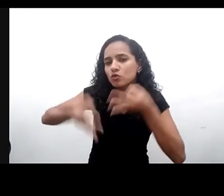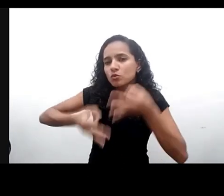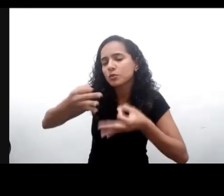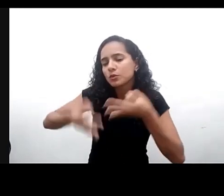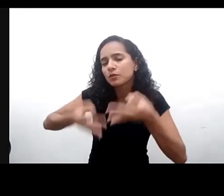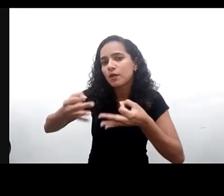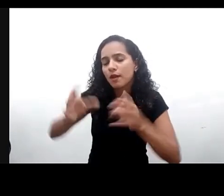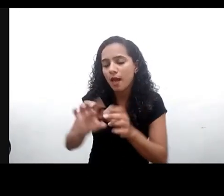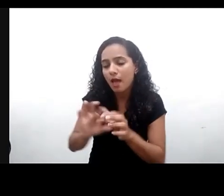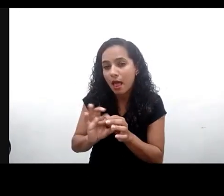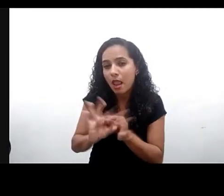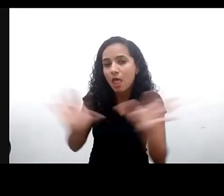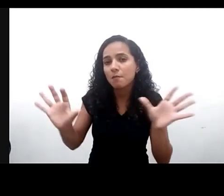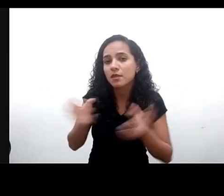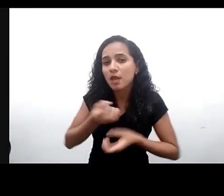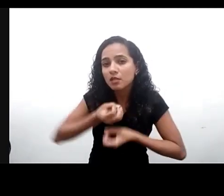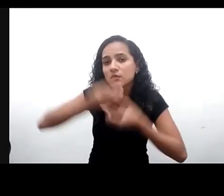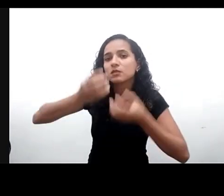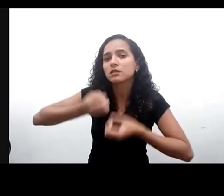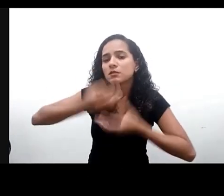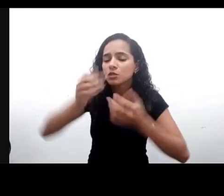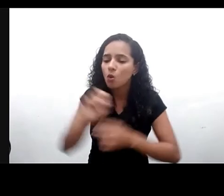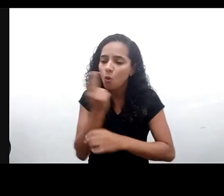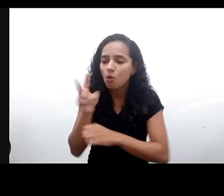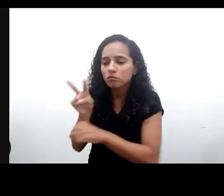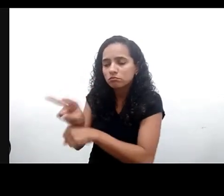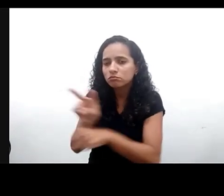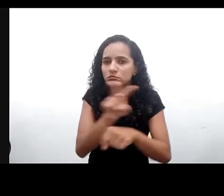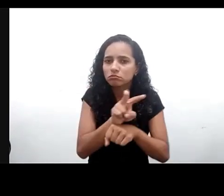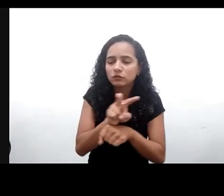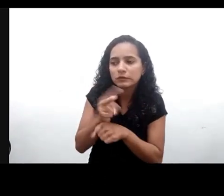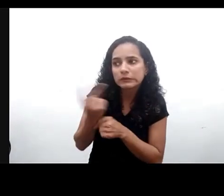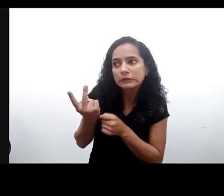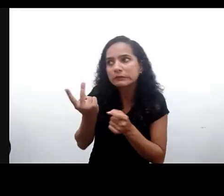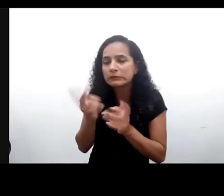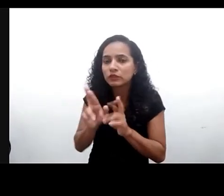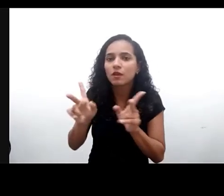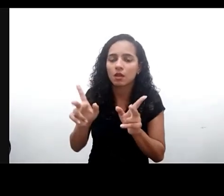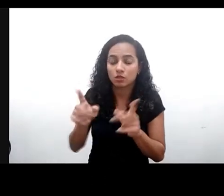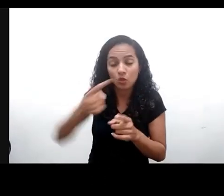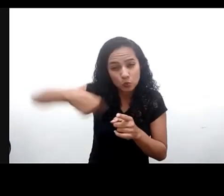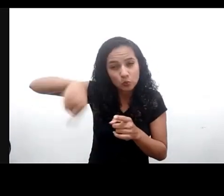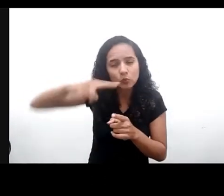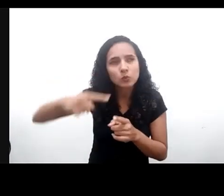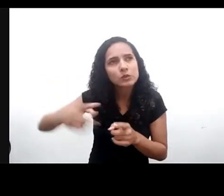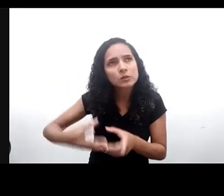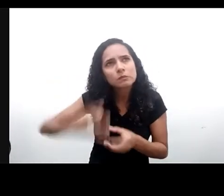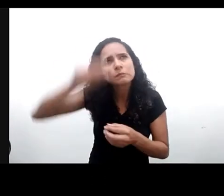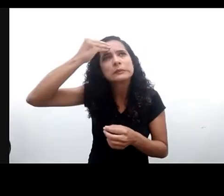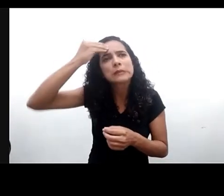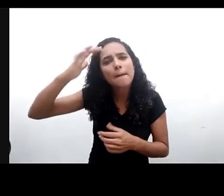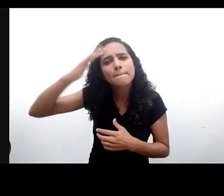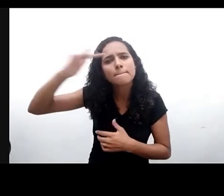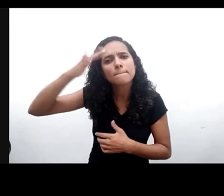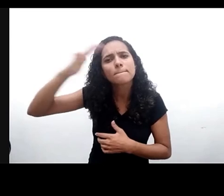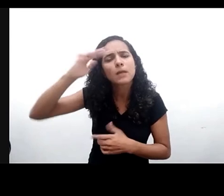liberdade de expressão ou formas de vigilância desproporcionais tudo isso nos leva a pensar que é muito importante